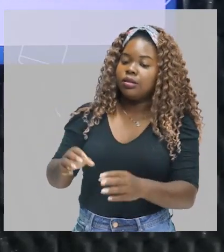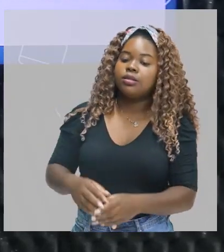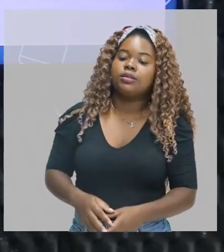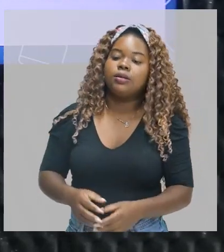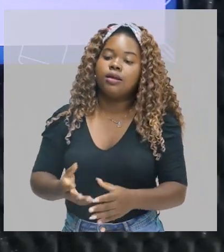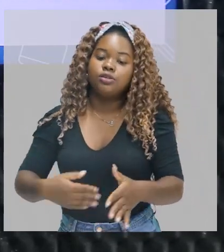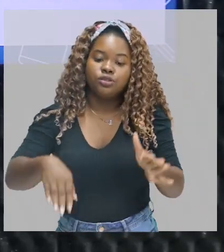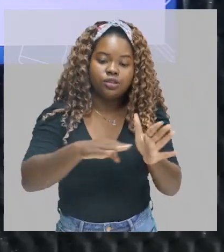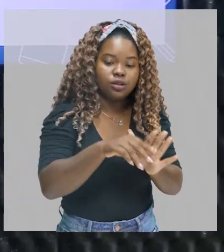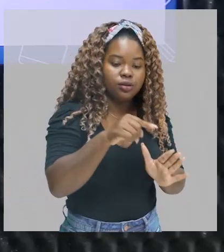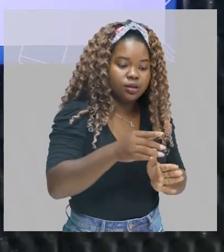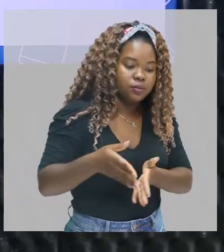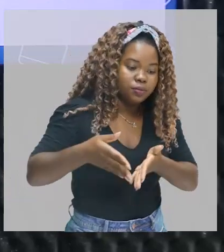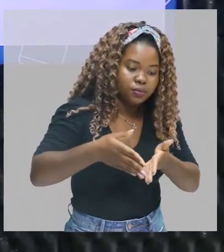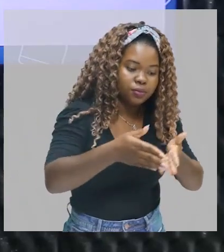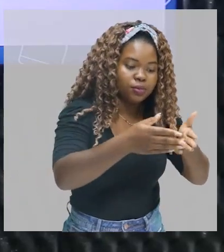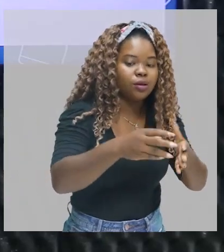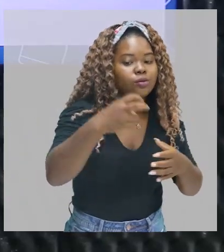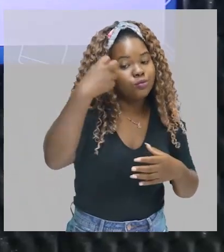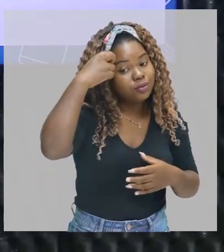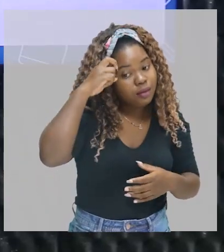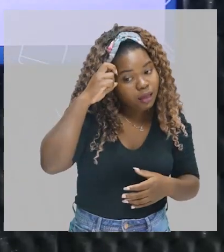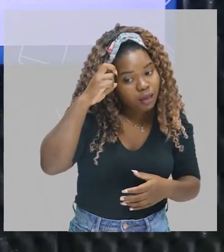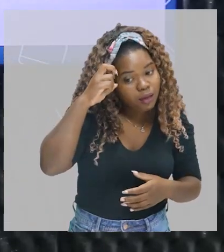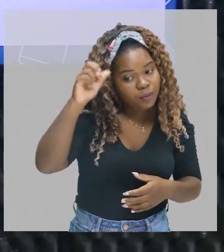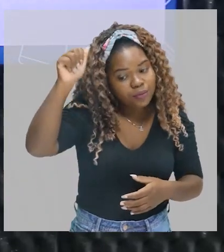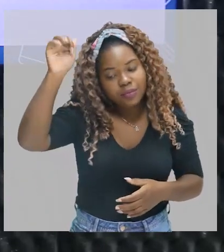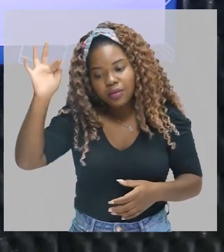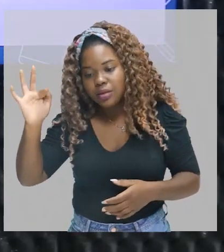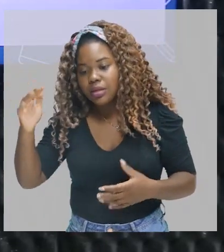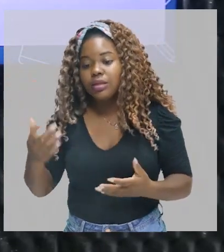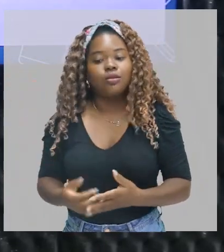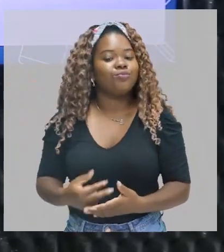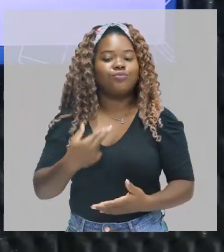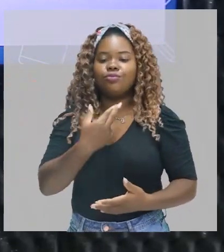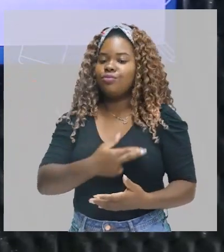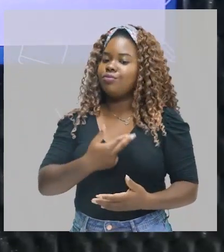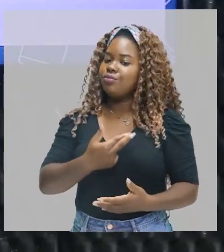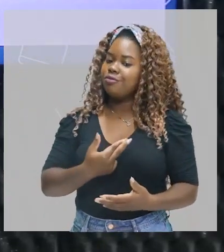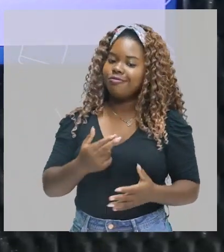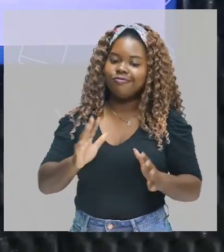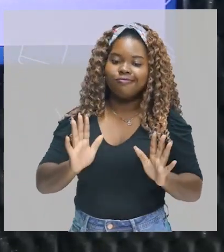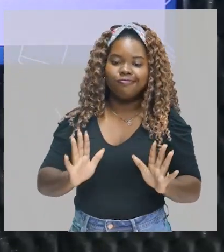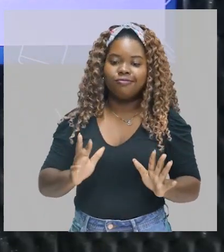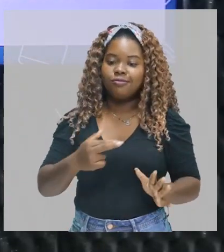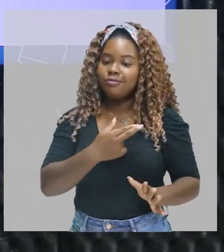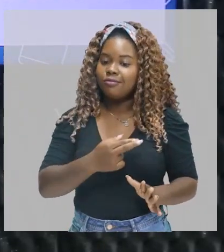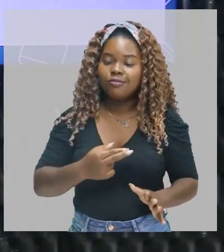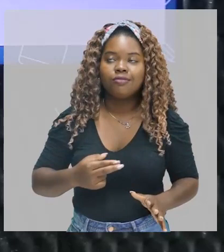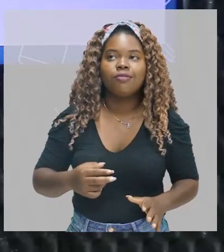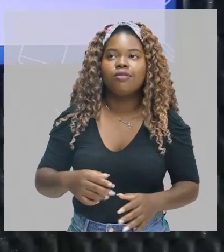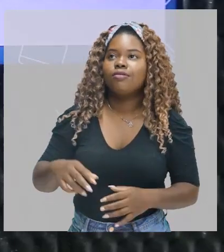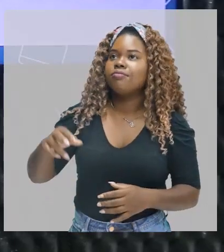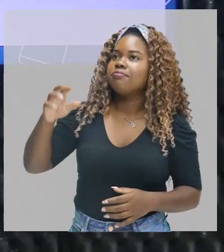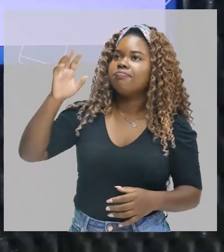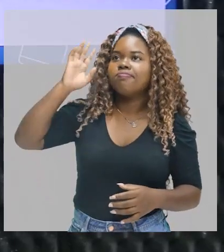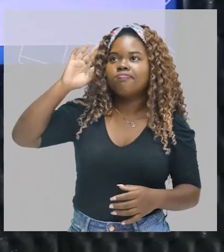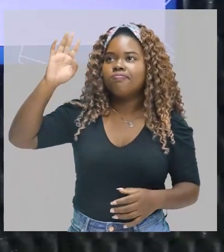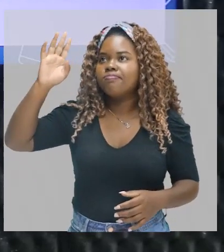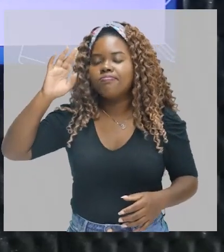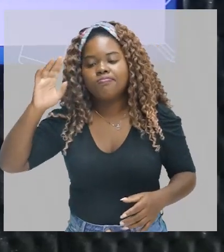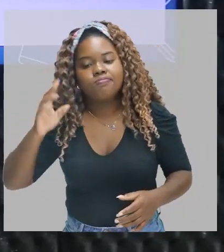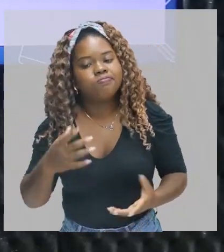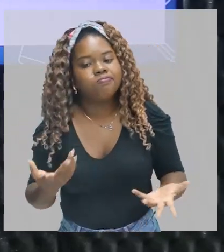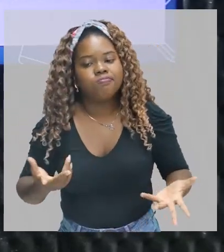África? Pois é. Então, não é bem assim. Romântico, uma visão idealizadora, uma visão bem